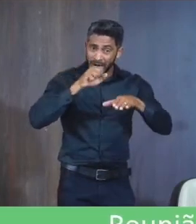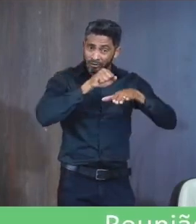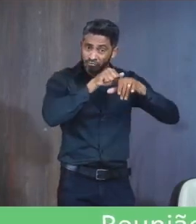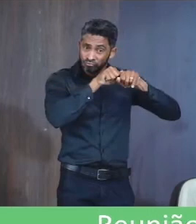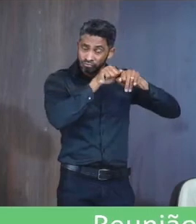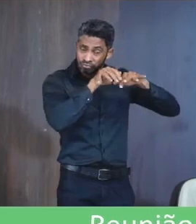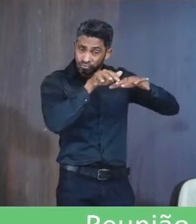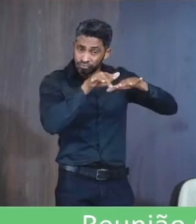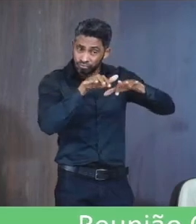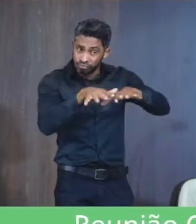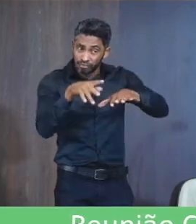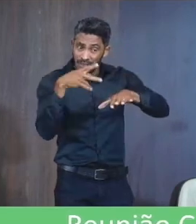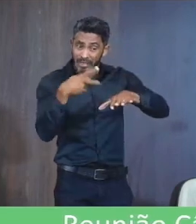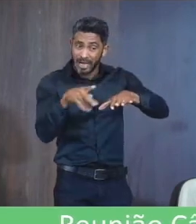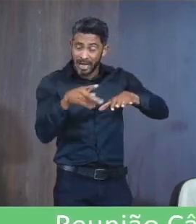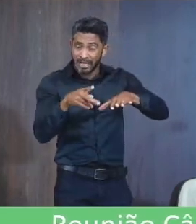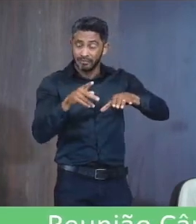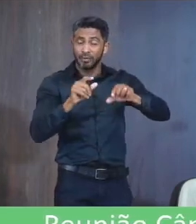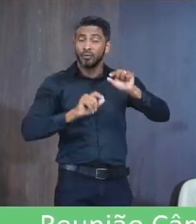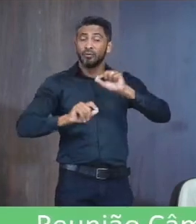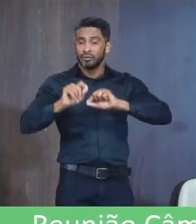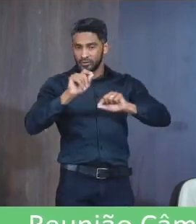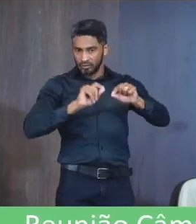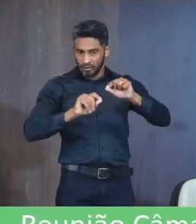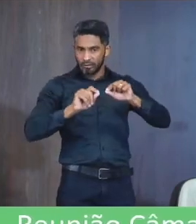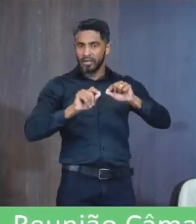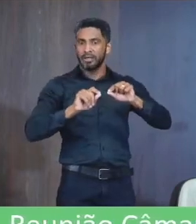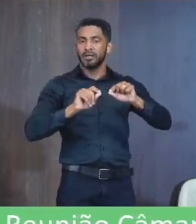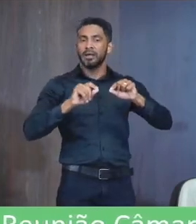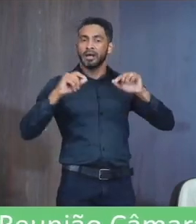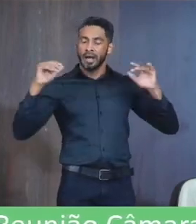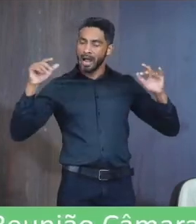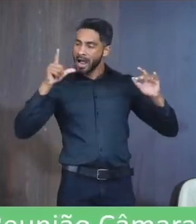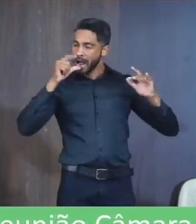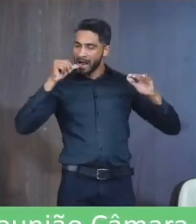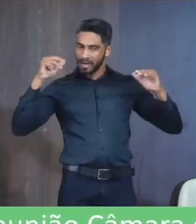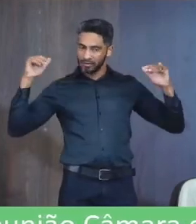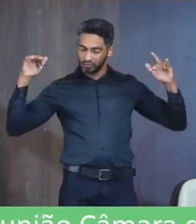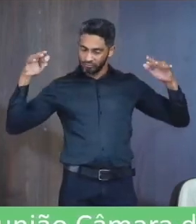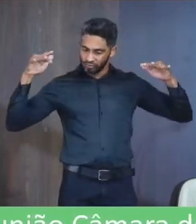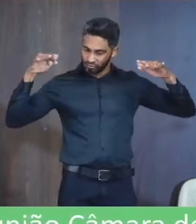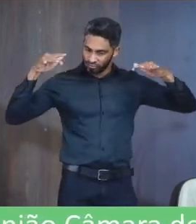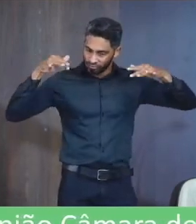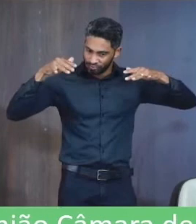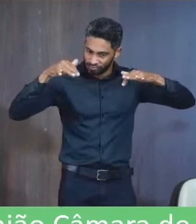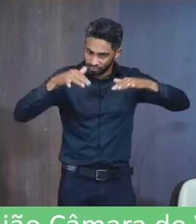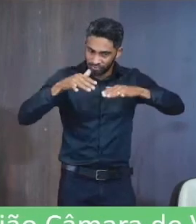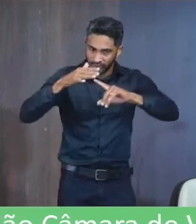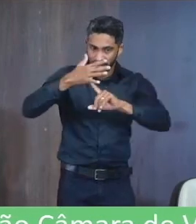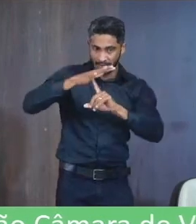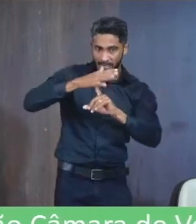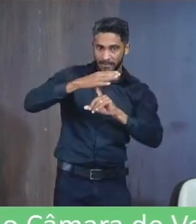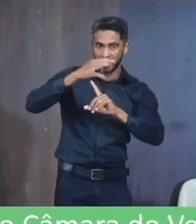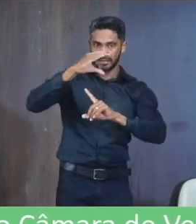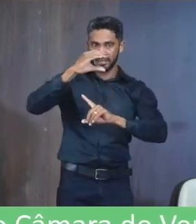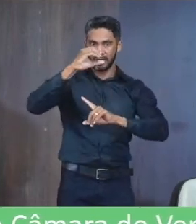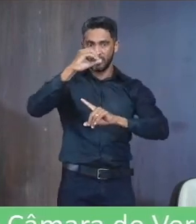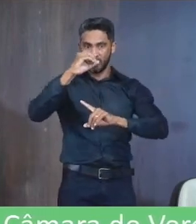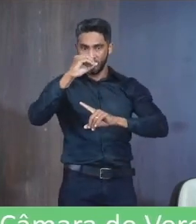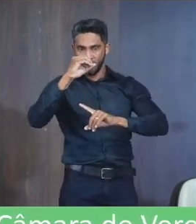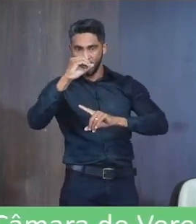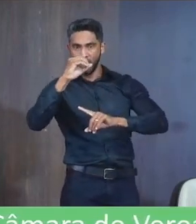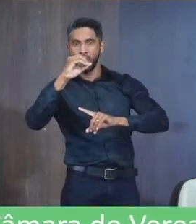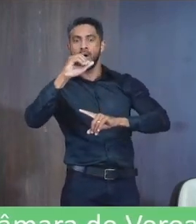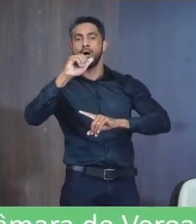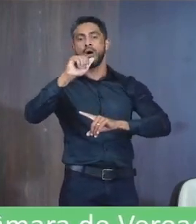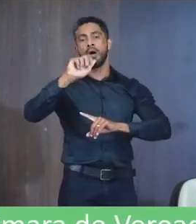De água Levando em consideração Que ali Recebe toda a água Que vem lá do lado Da praça da Coab Então a gente pede Aqui para poder fazer A limpeza